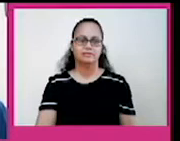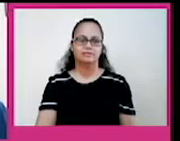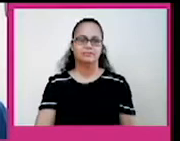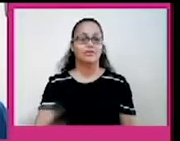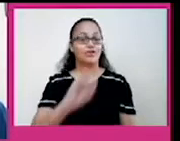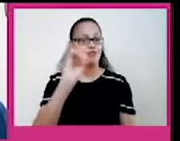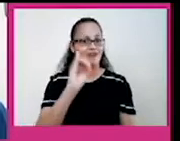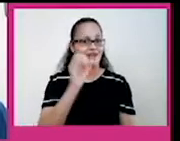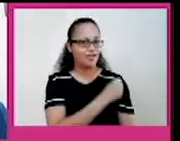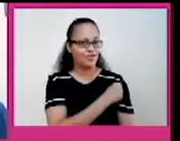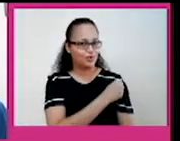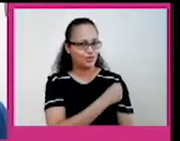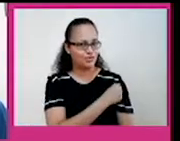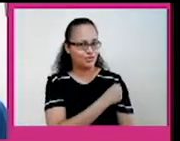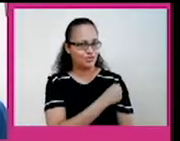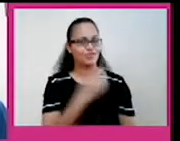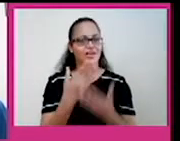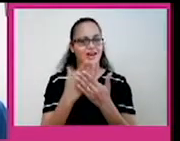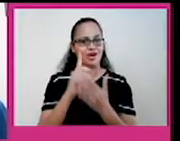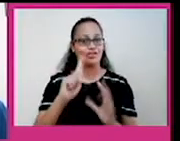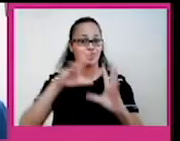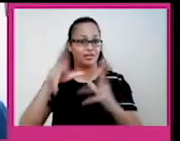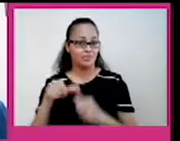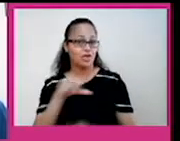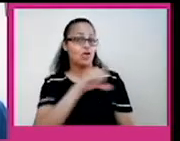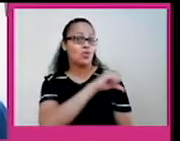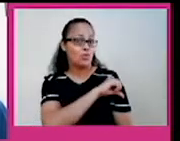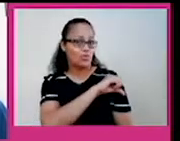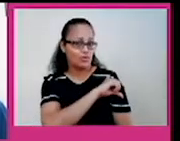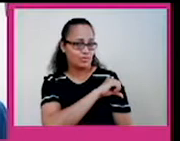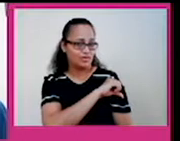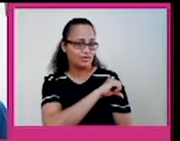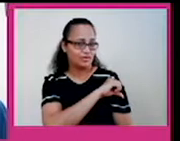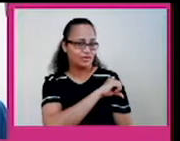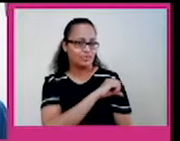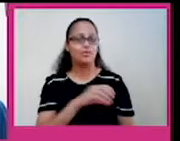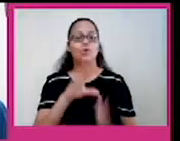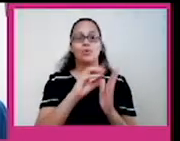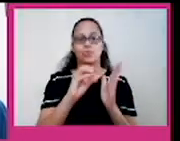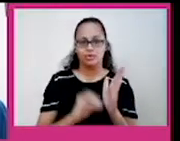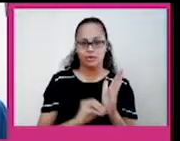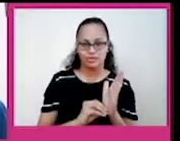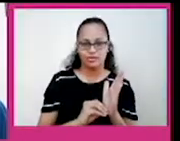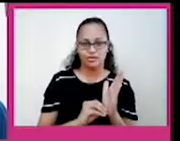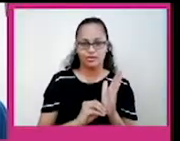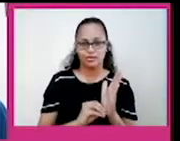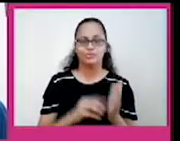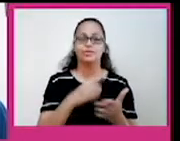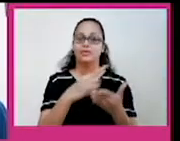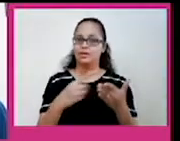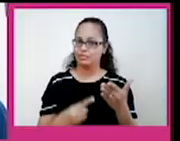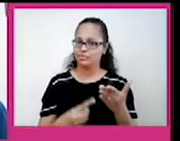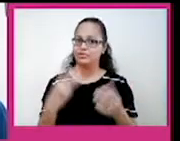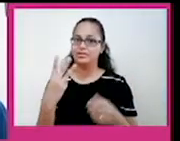Olá, pessoal! Mais uma aula de Geografia do nono ano do Ensino Fundamental. O conteúdo da aula de hoje está disponível na